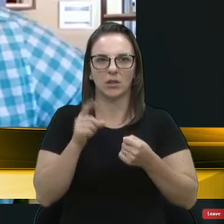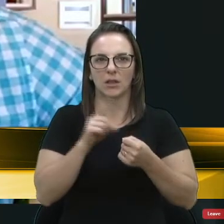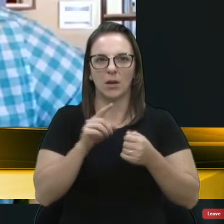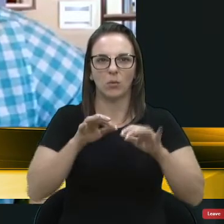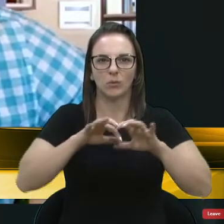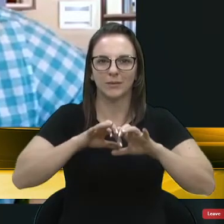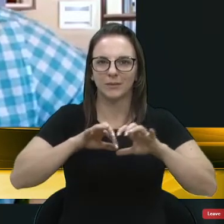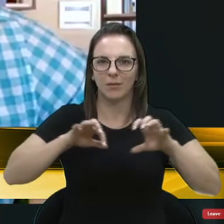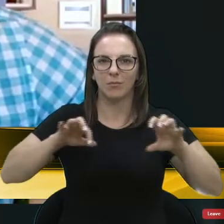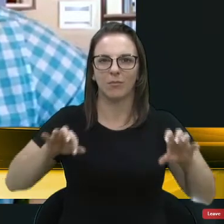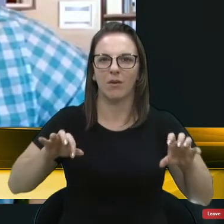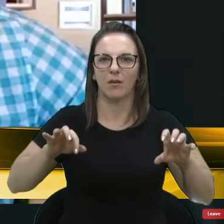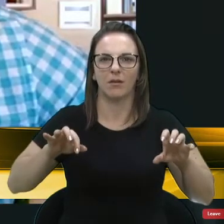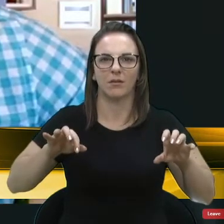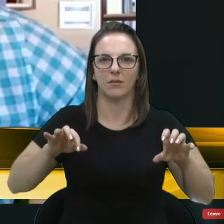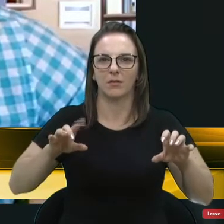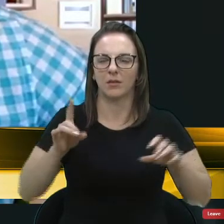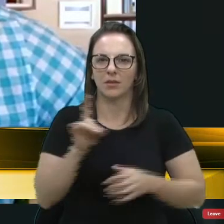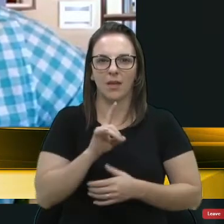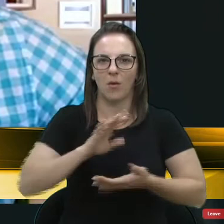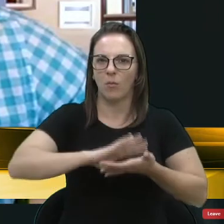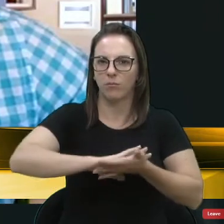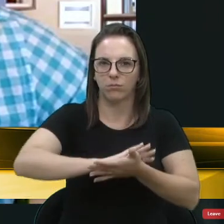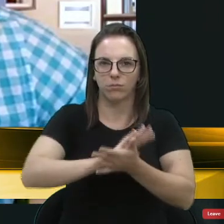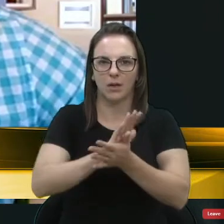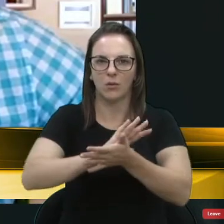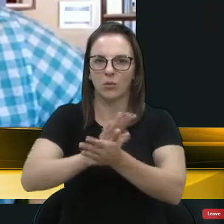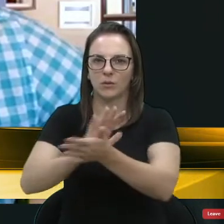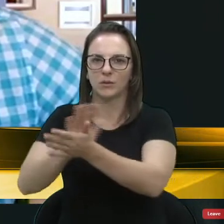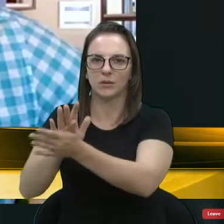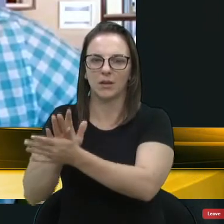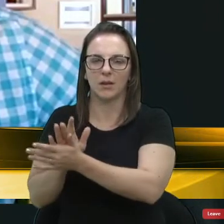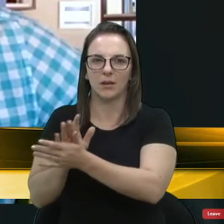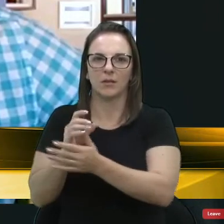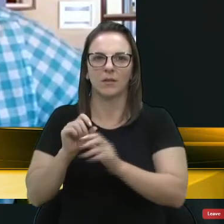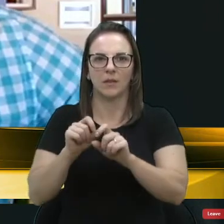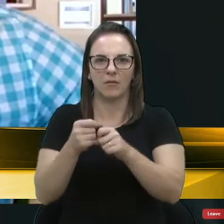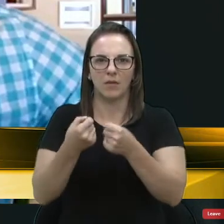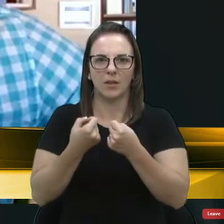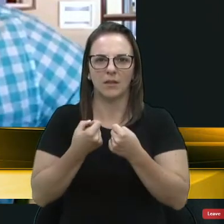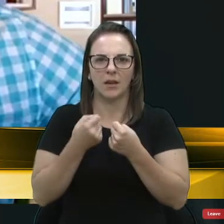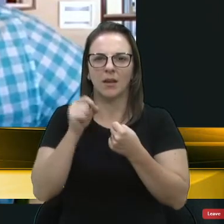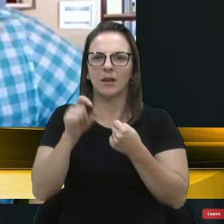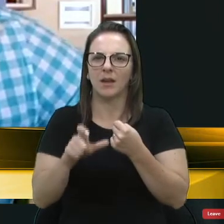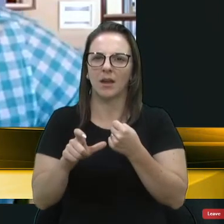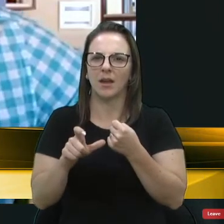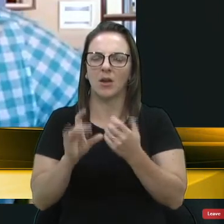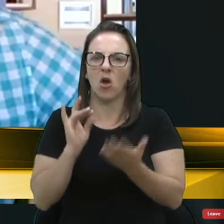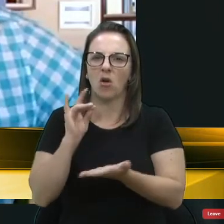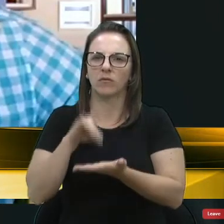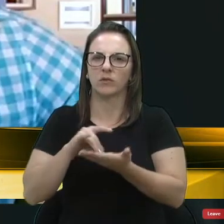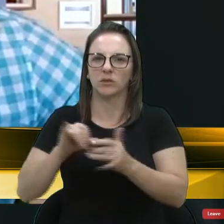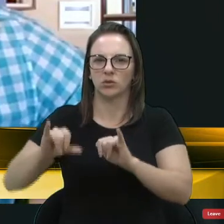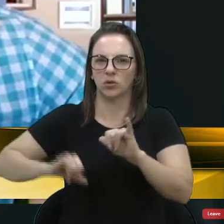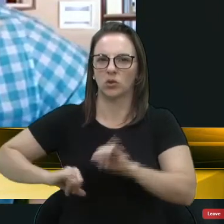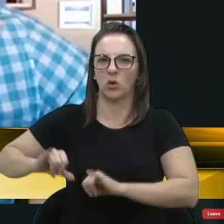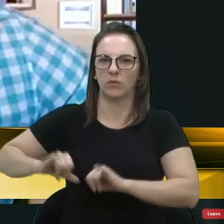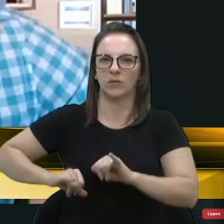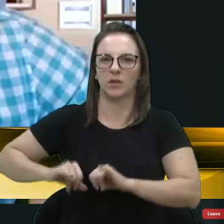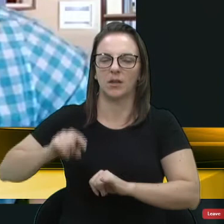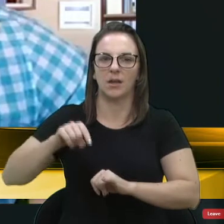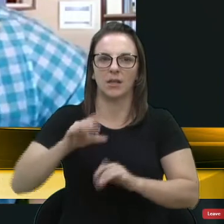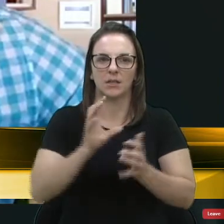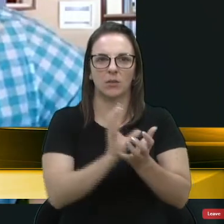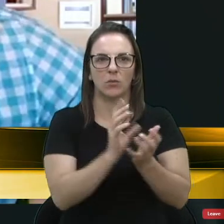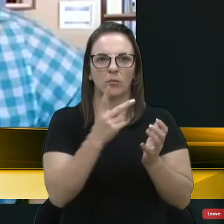e defender as pessoas que realmente sofrem disso. Então, essa frente é positiva, tem